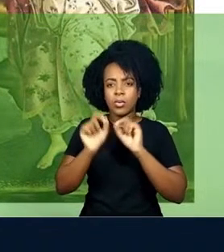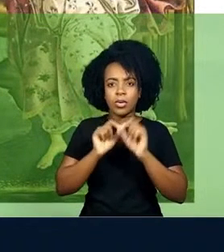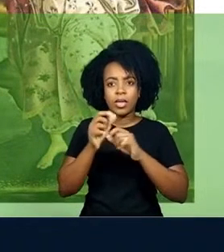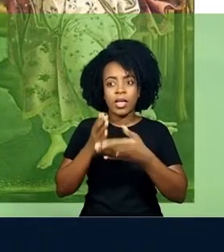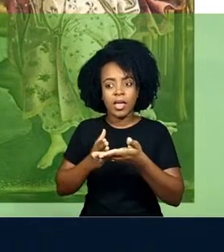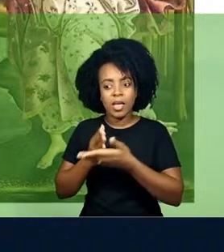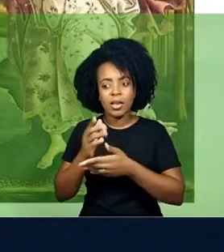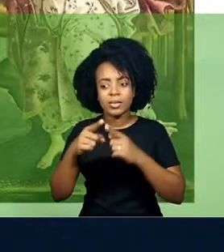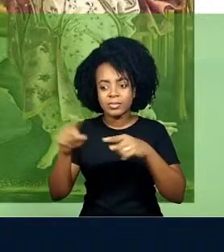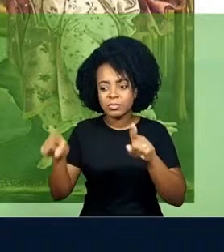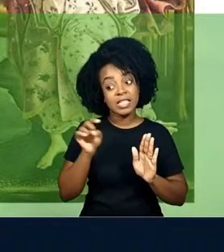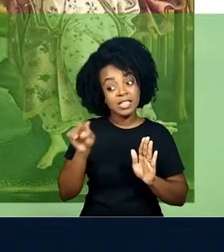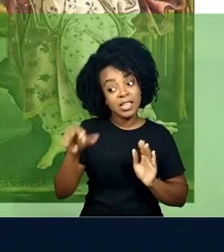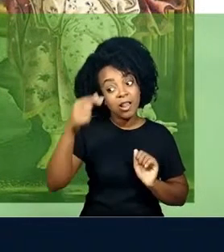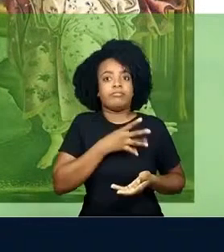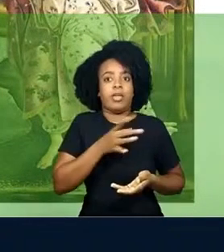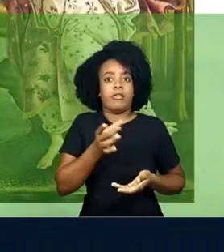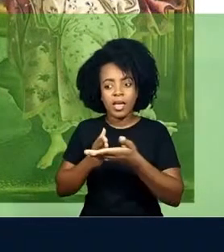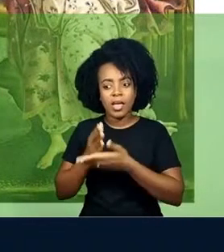diversos